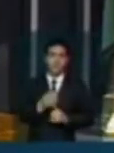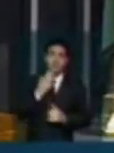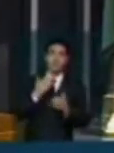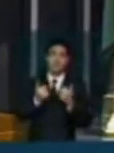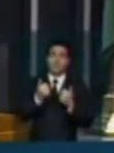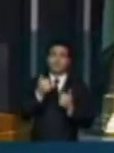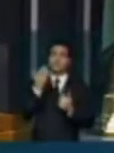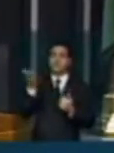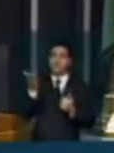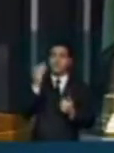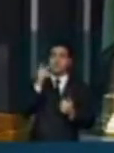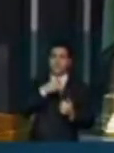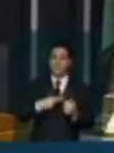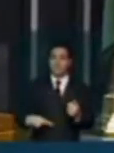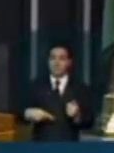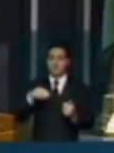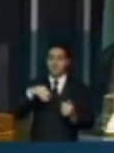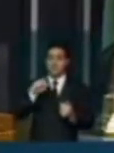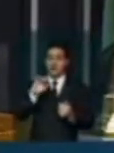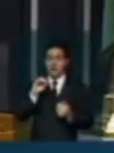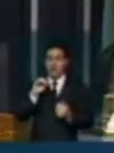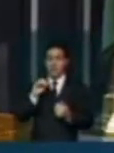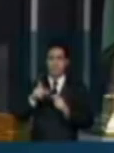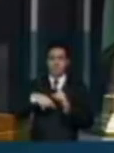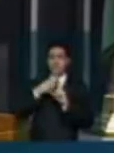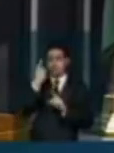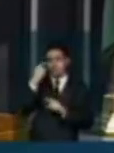Mauro Benevides que me dê mais esse minuto.